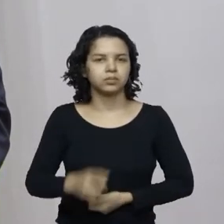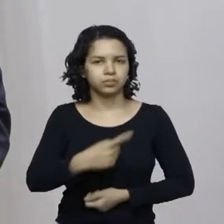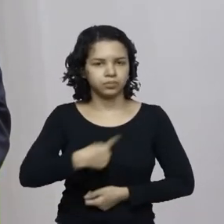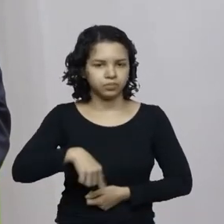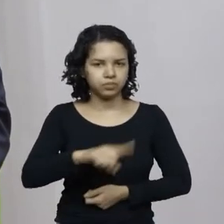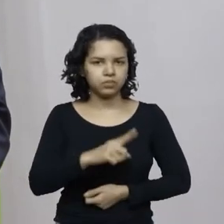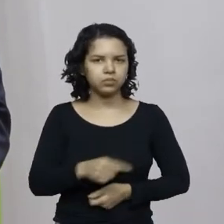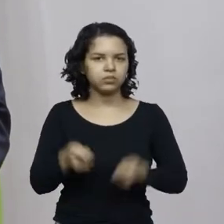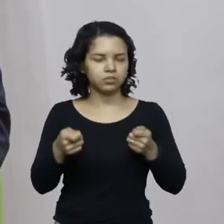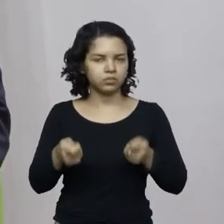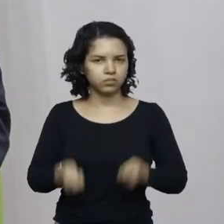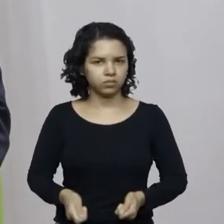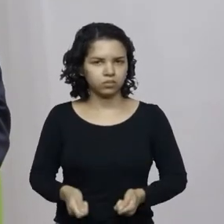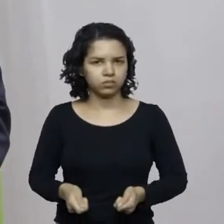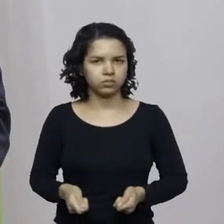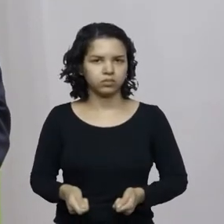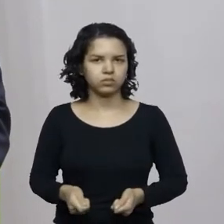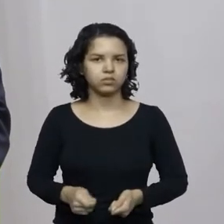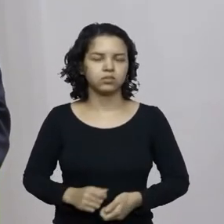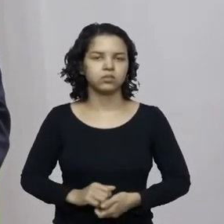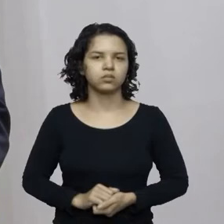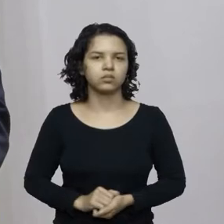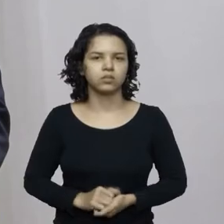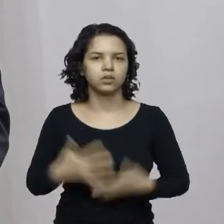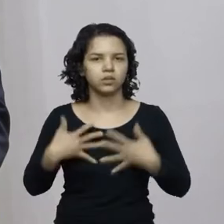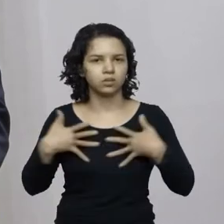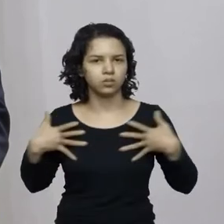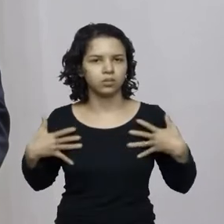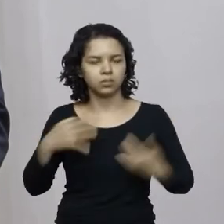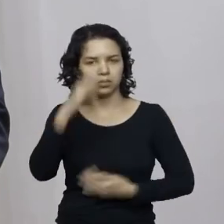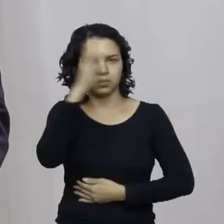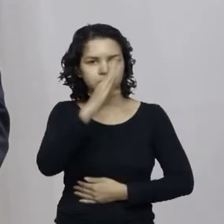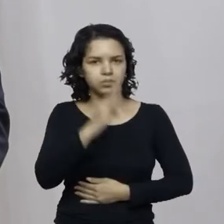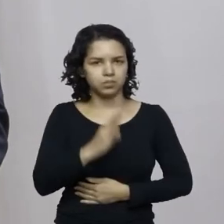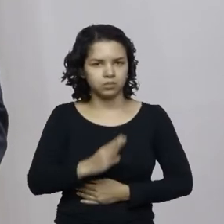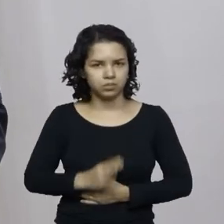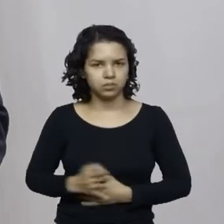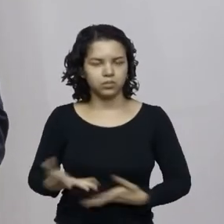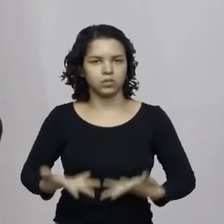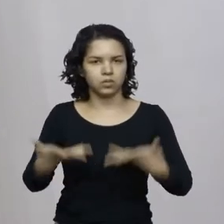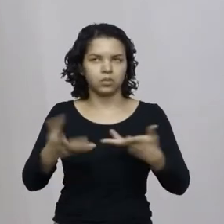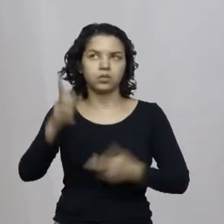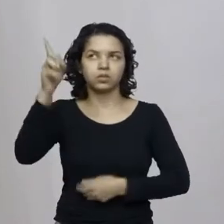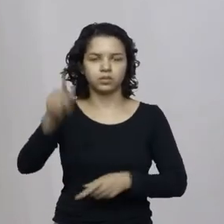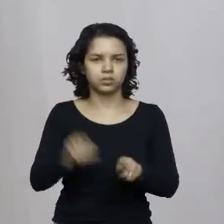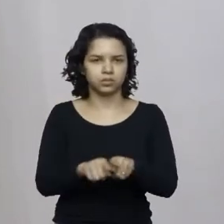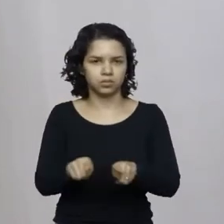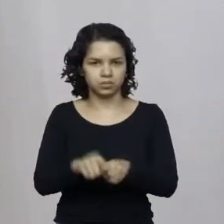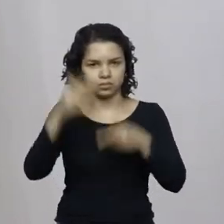sempre firmes pela honra do Brasil e pela glória de Deus. Obrigado.